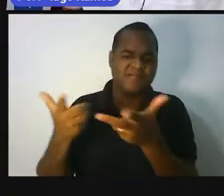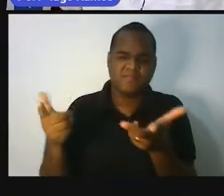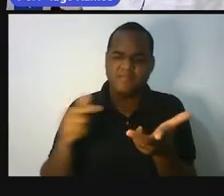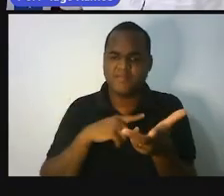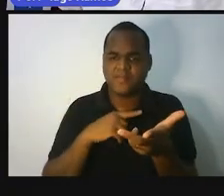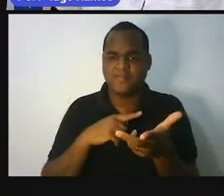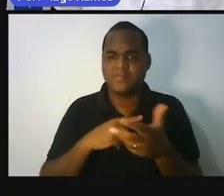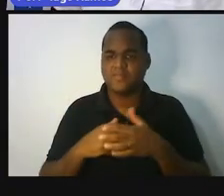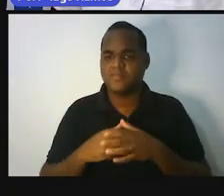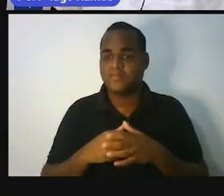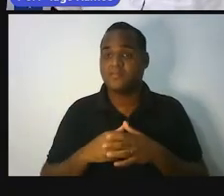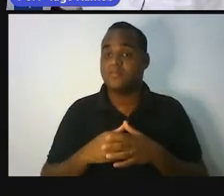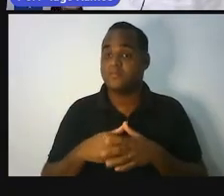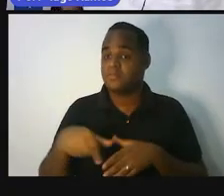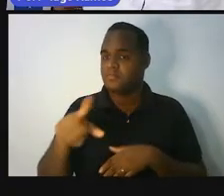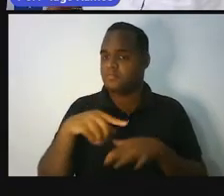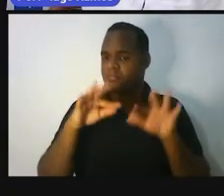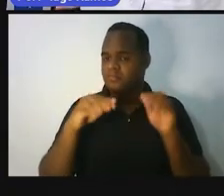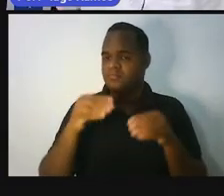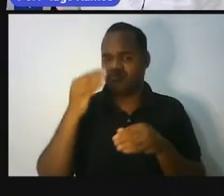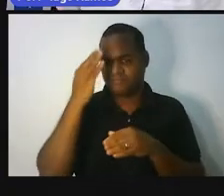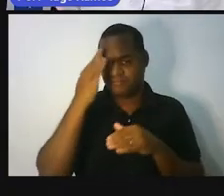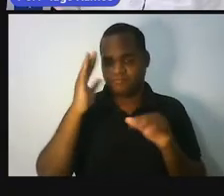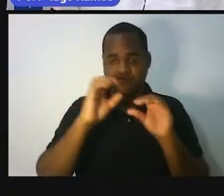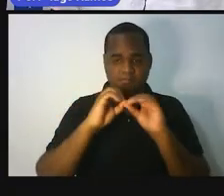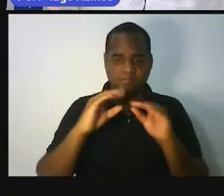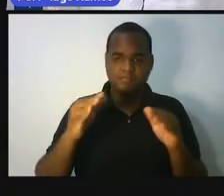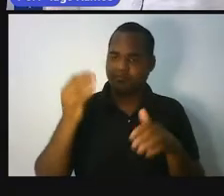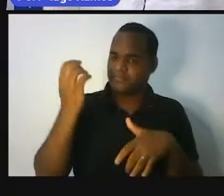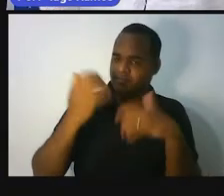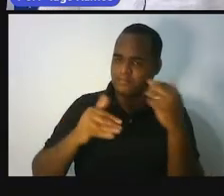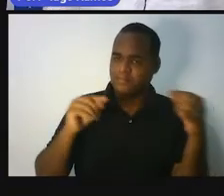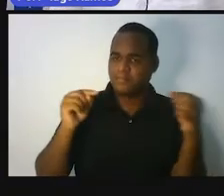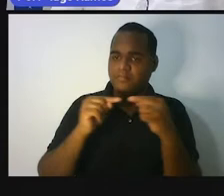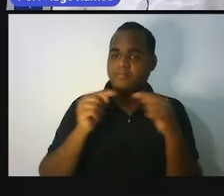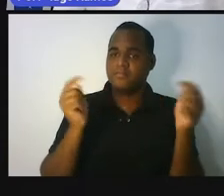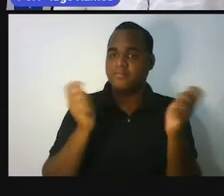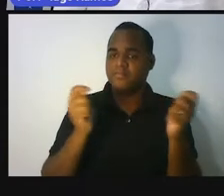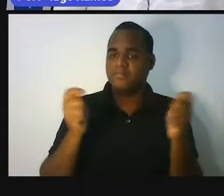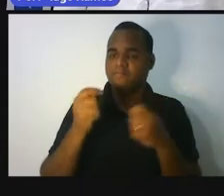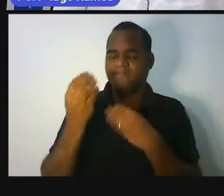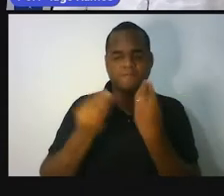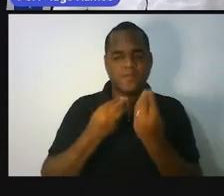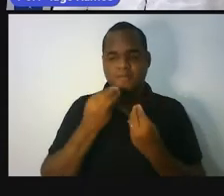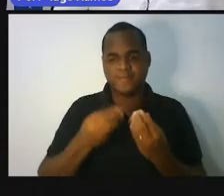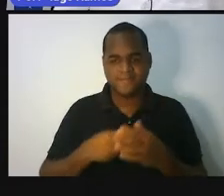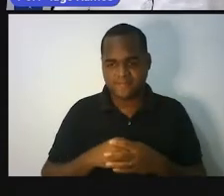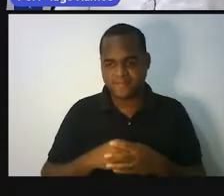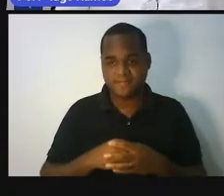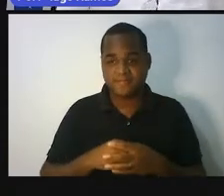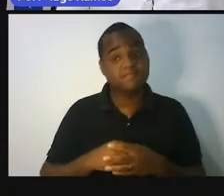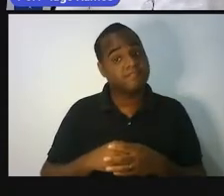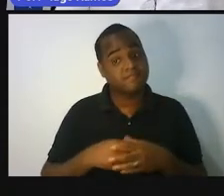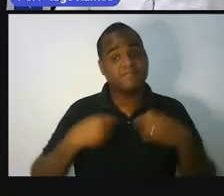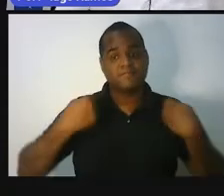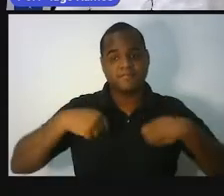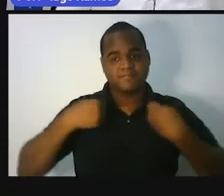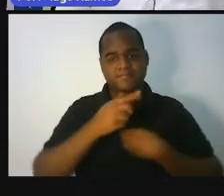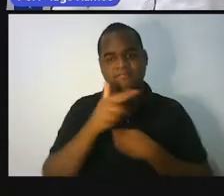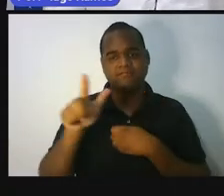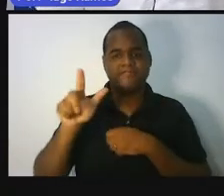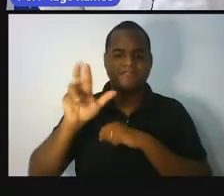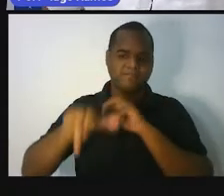Mas é simples de a gente entender como ele colocou essa matemática pra fora. Necessidade de situações